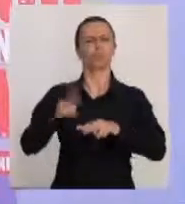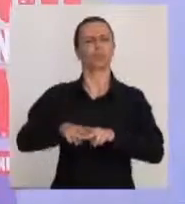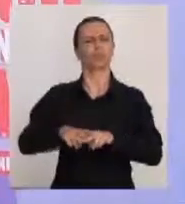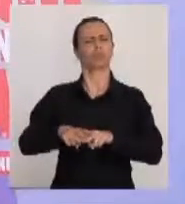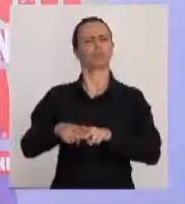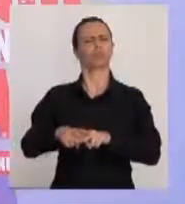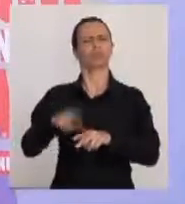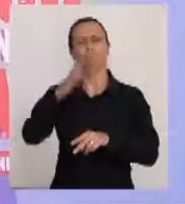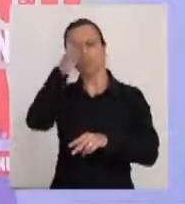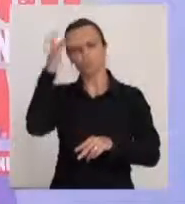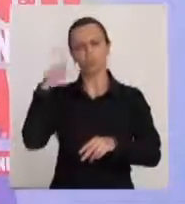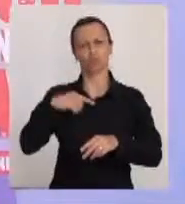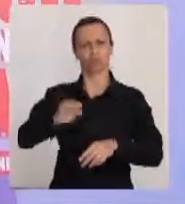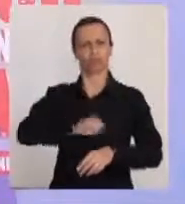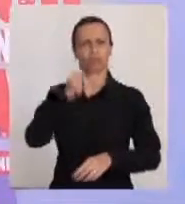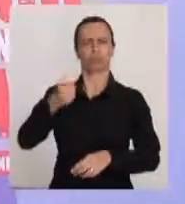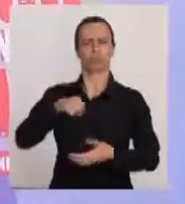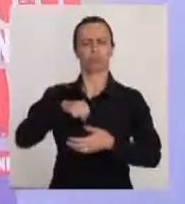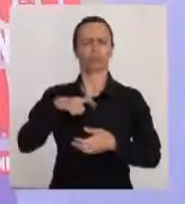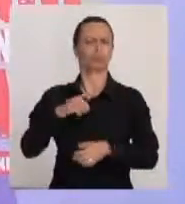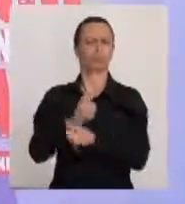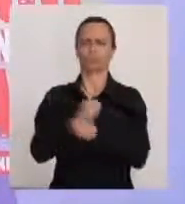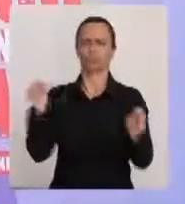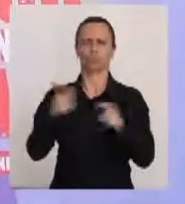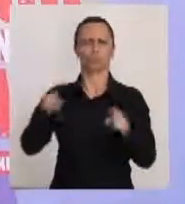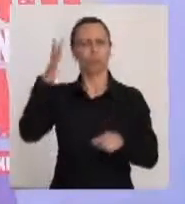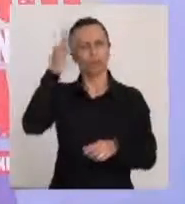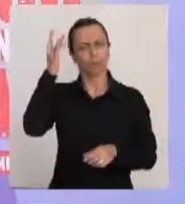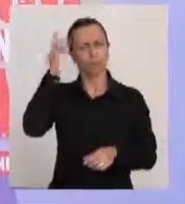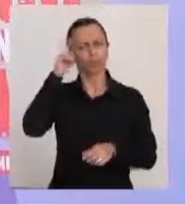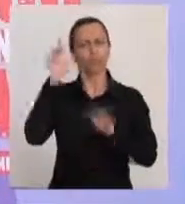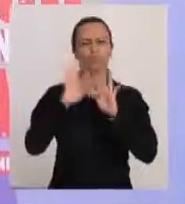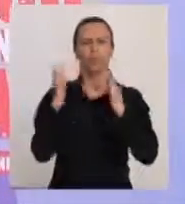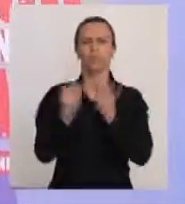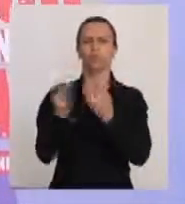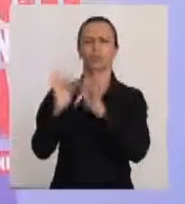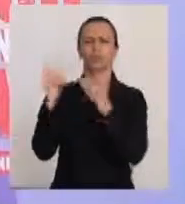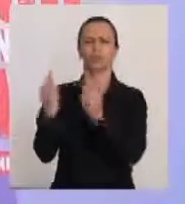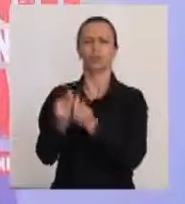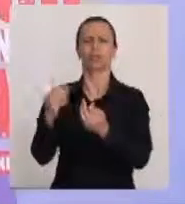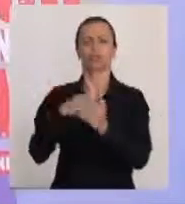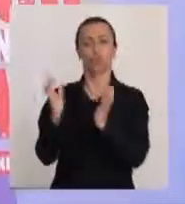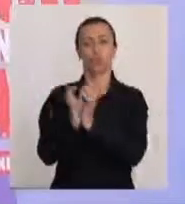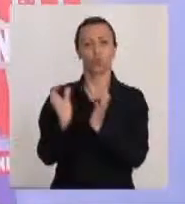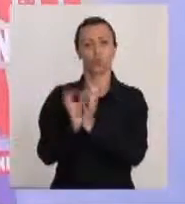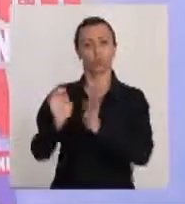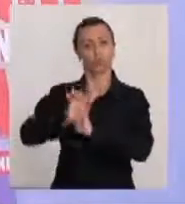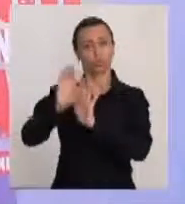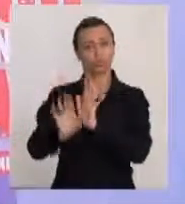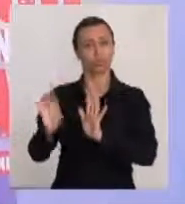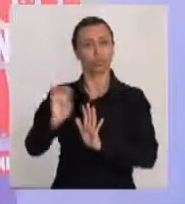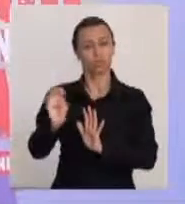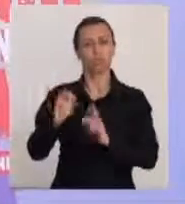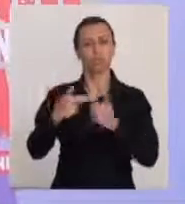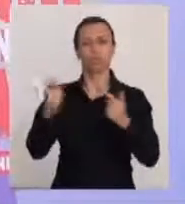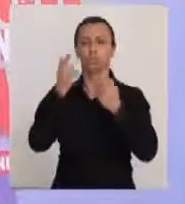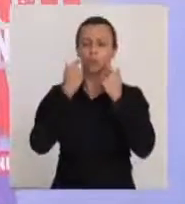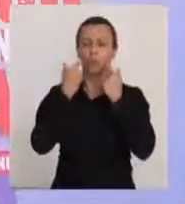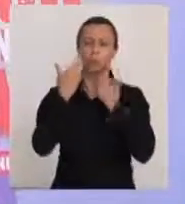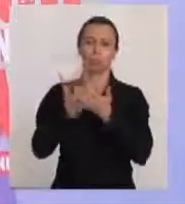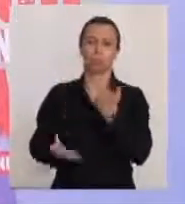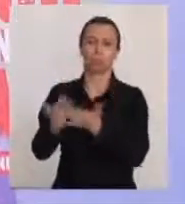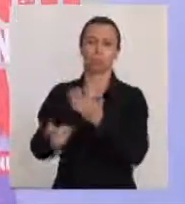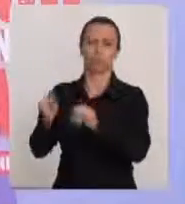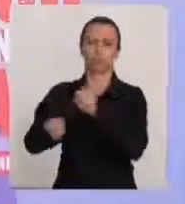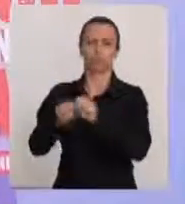criminalizar a homofobia no Brasil. É inadmissível que a gente ainda possa viver com todos os dias familiares e familiares de pessoas LGBT chorando